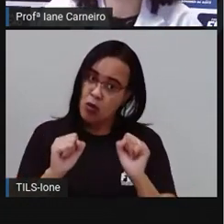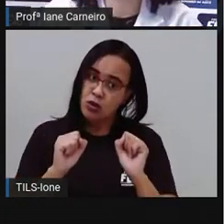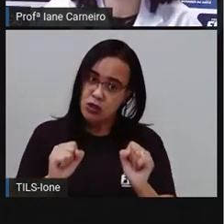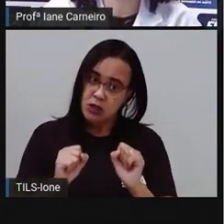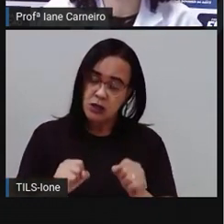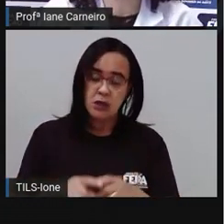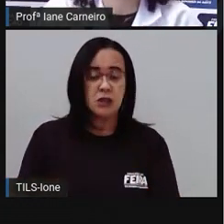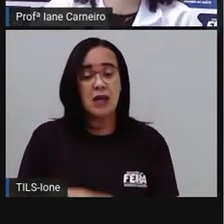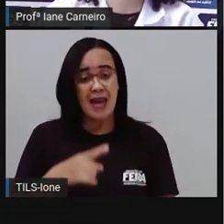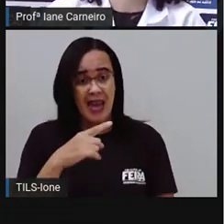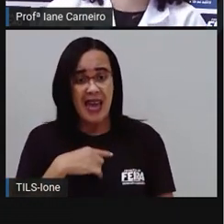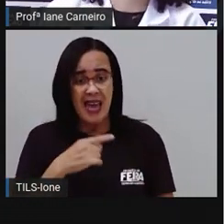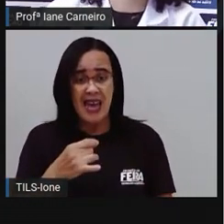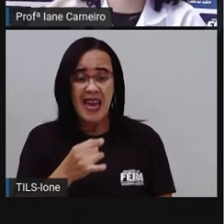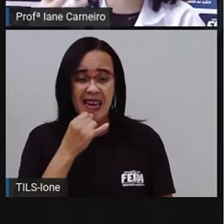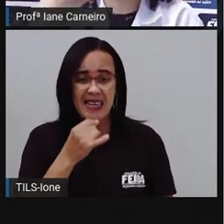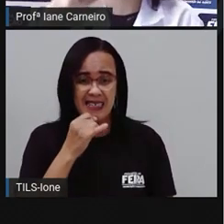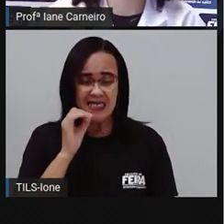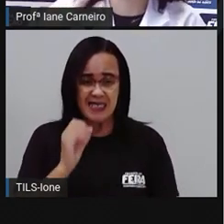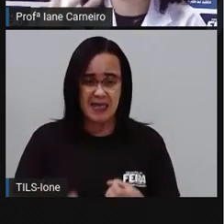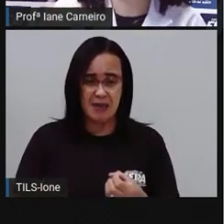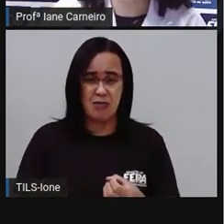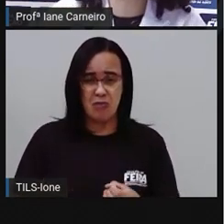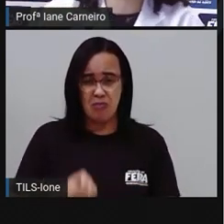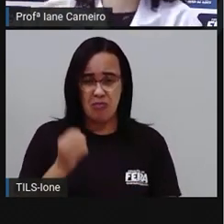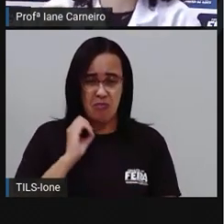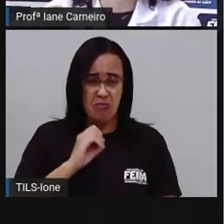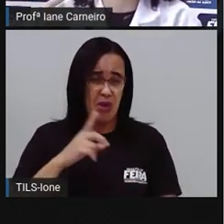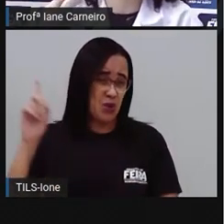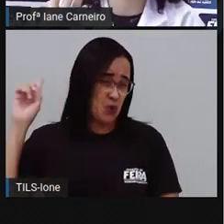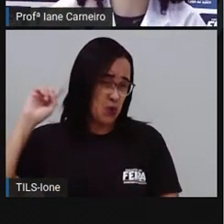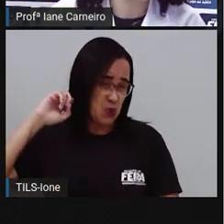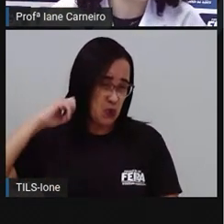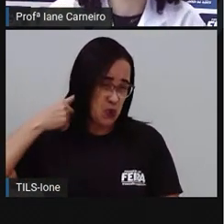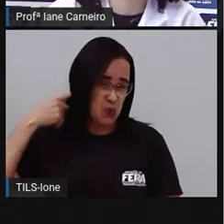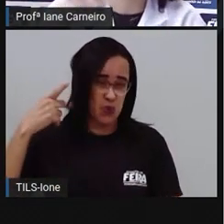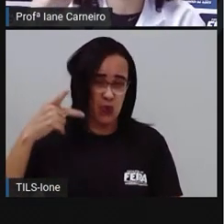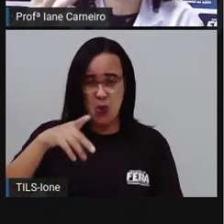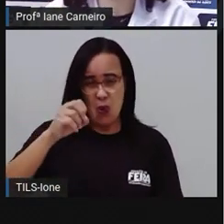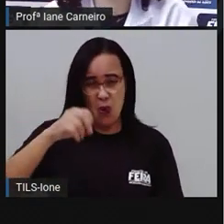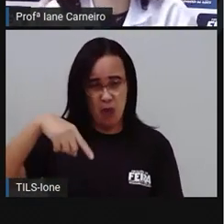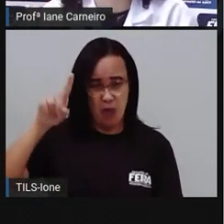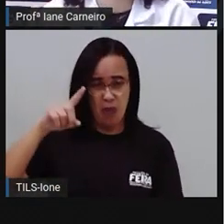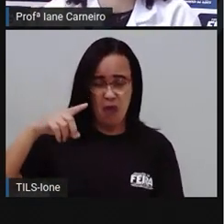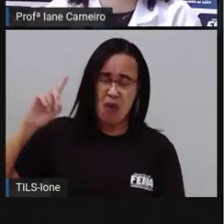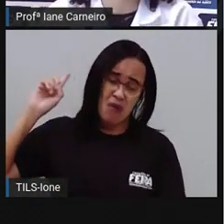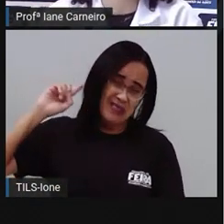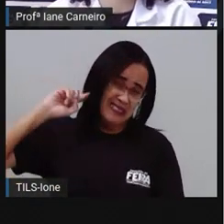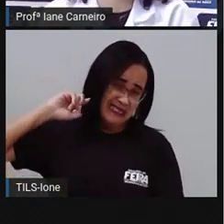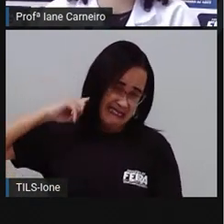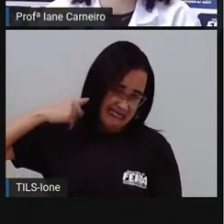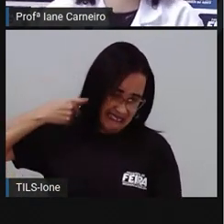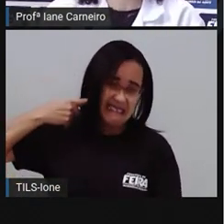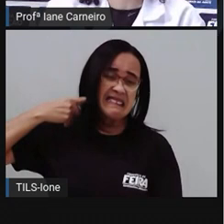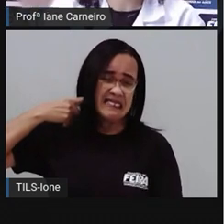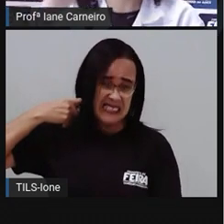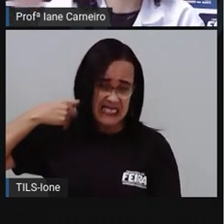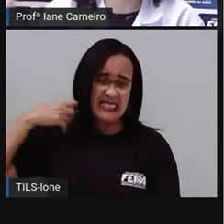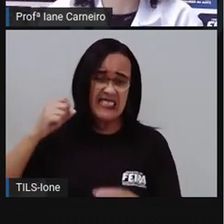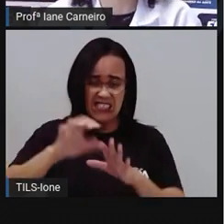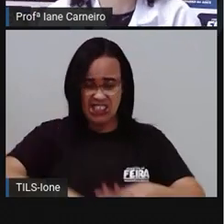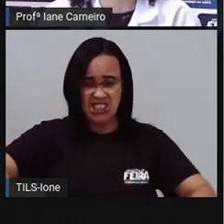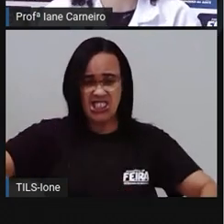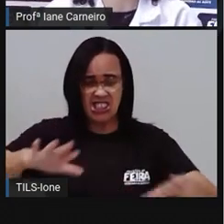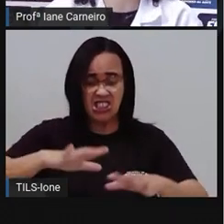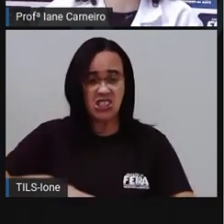é muito perigoso, né? A poeira no travesseiro, no colchão, no quarto, né? Então, é importante tirar,